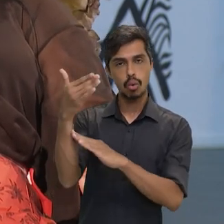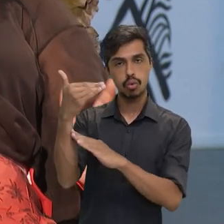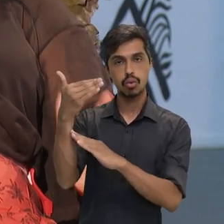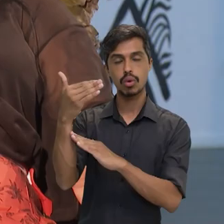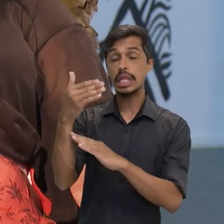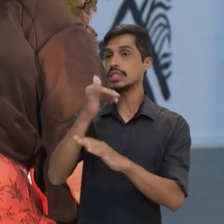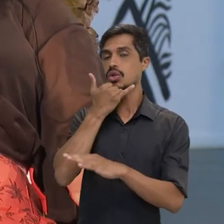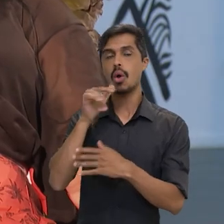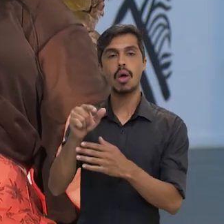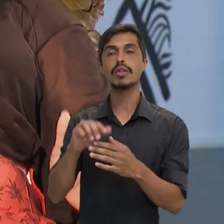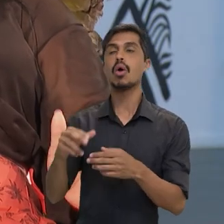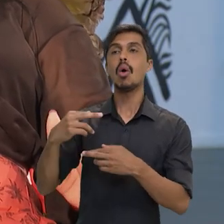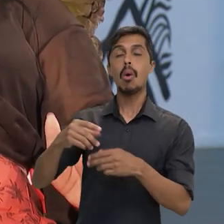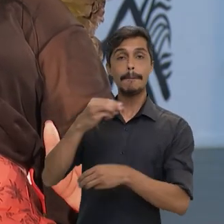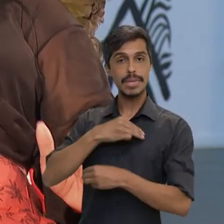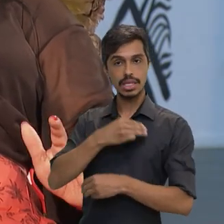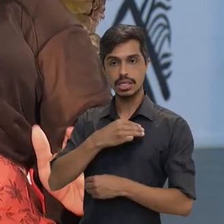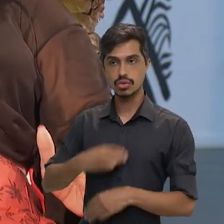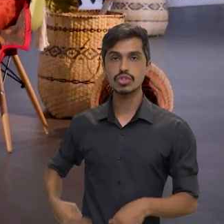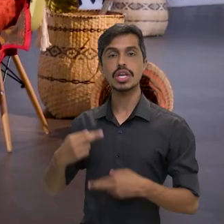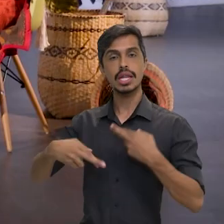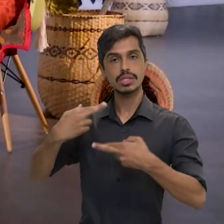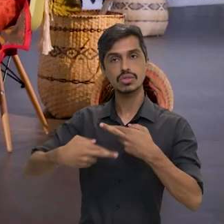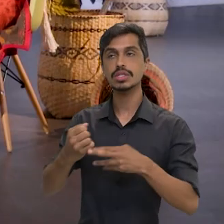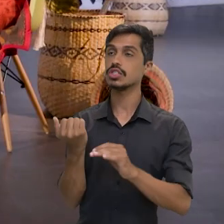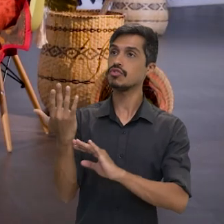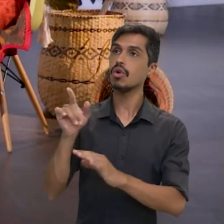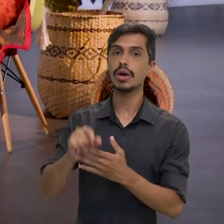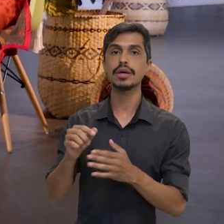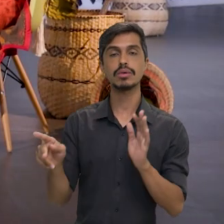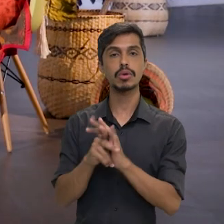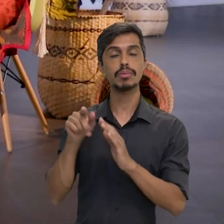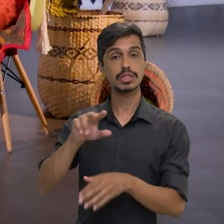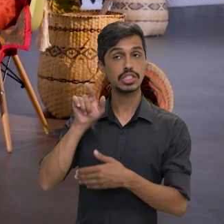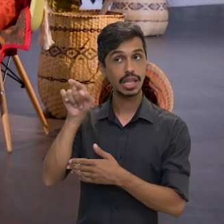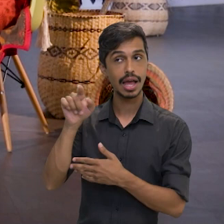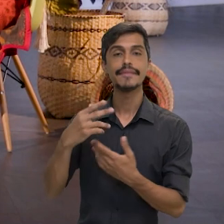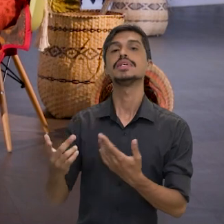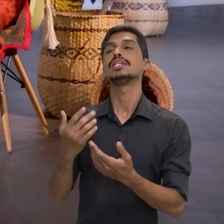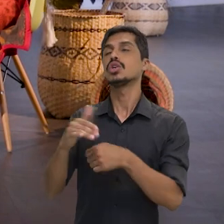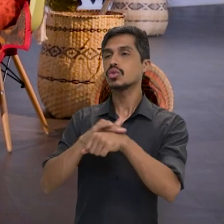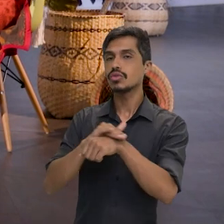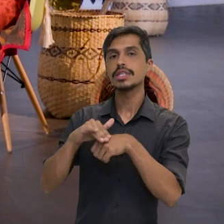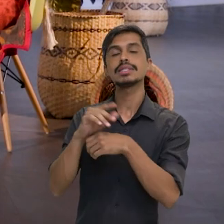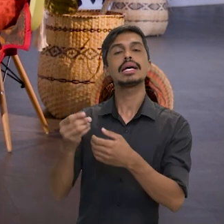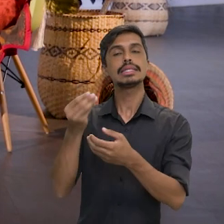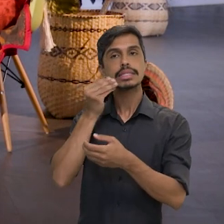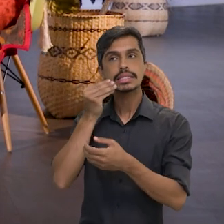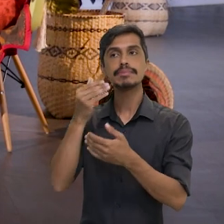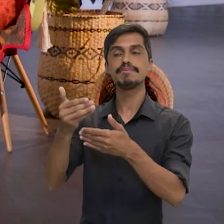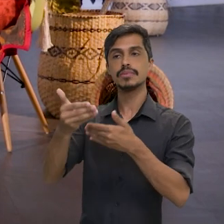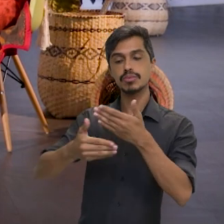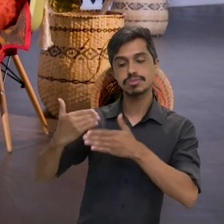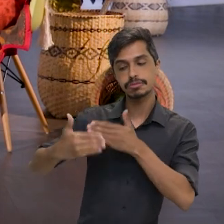aliás, com o ministro de Relações Exteriores de Portugal, e ele vem agora em dezembro, nós vamos conversar para começar também o